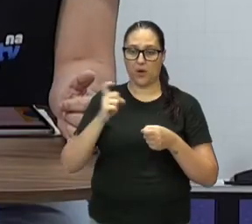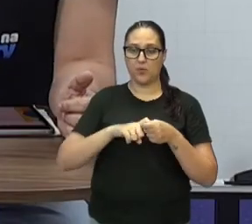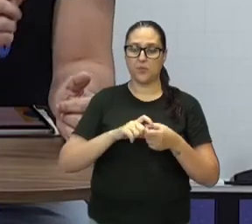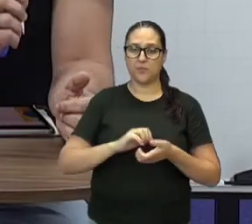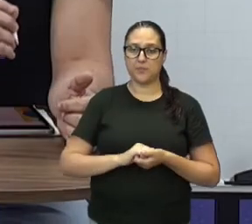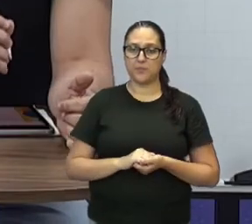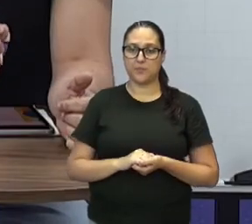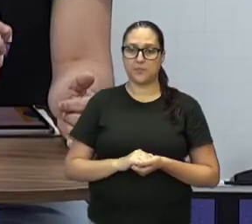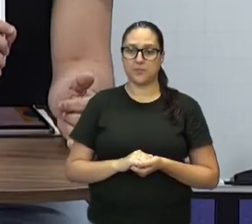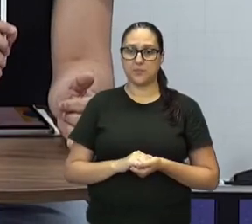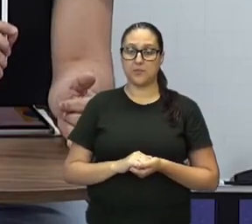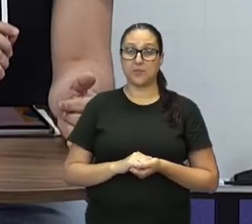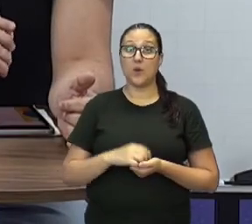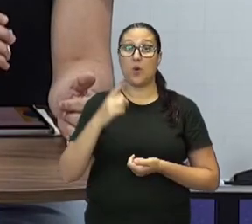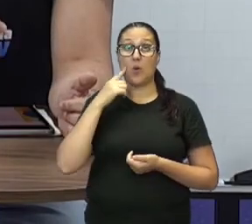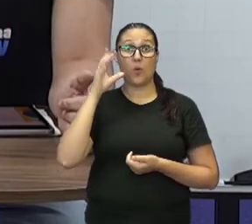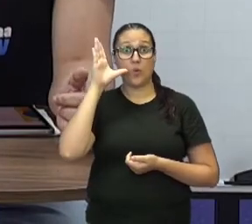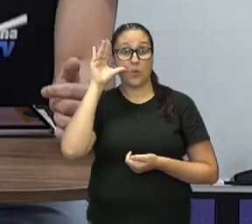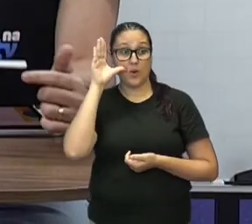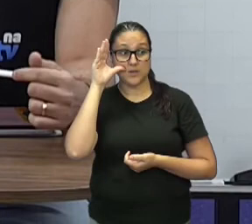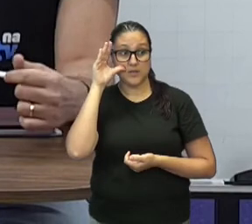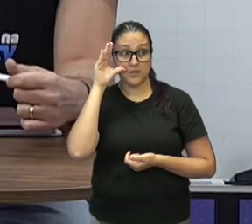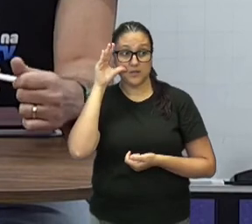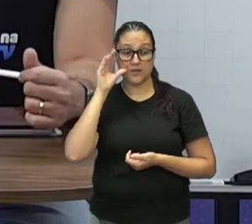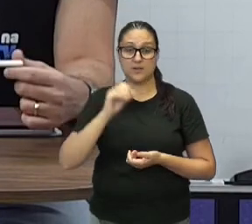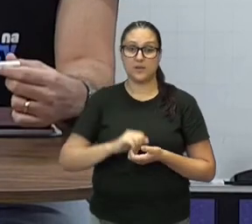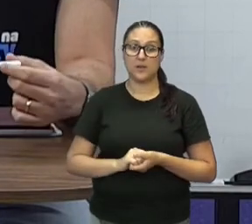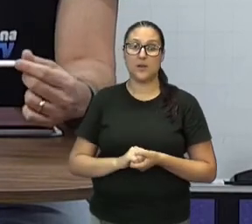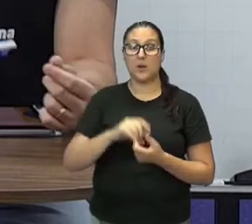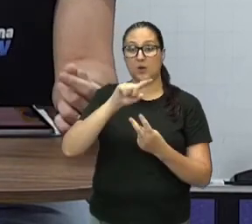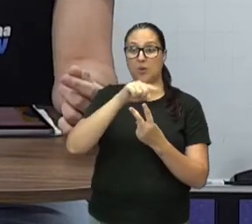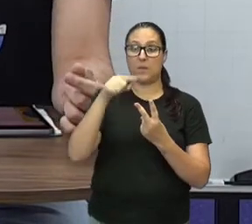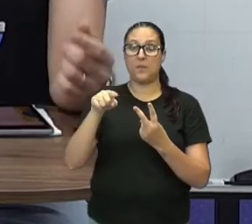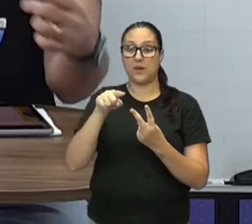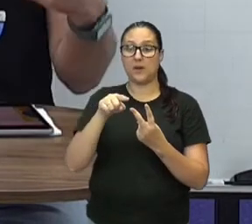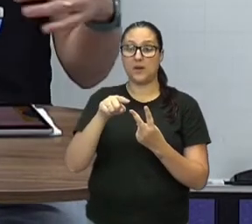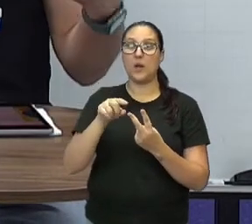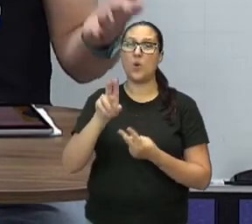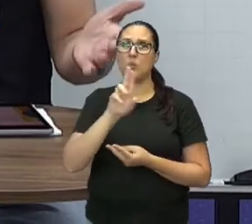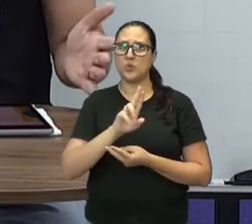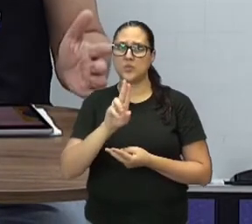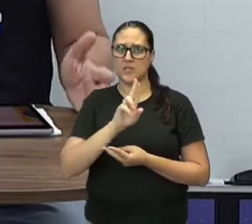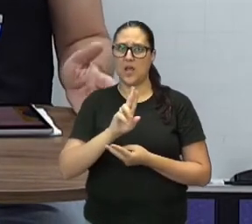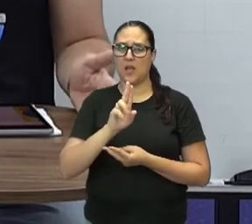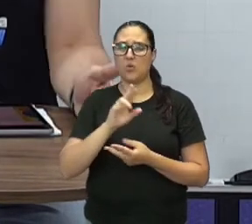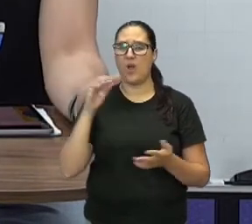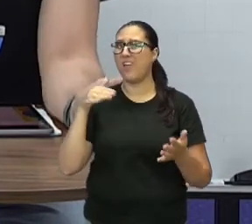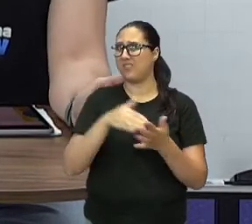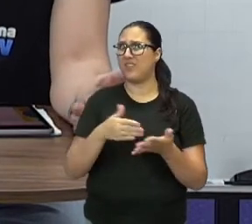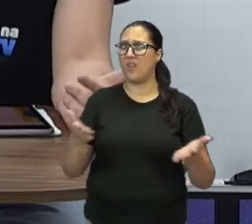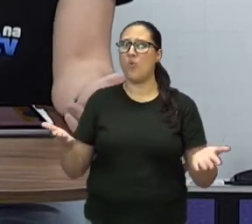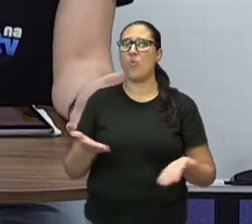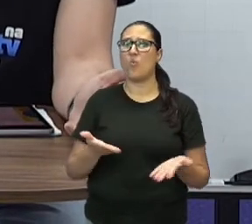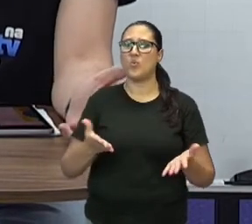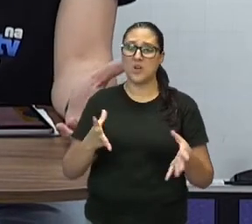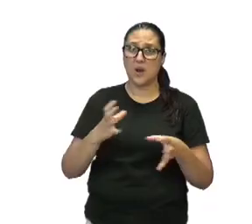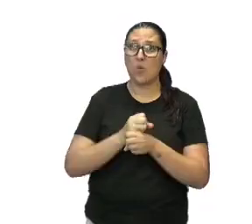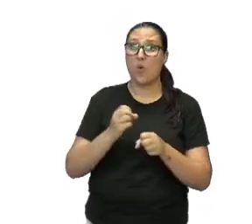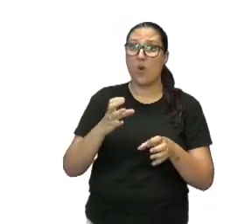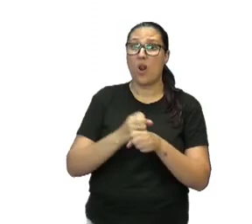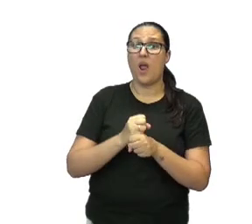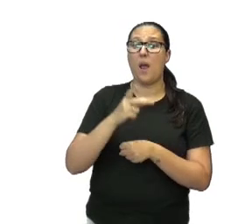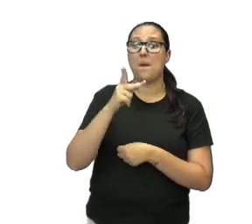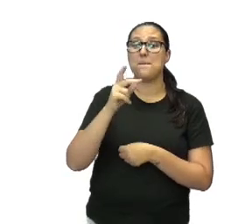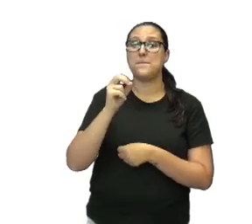Pessoal, uma curiosidade para vocês, o número π, ele era utilizado, e até hoje é utilizado, para calcular a potência